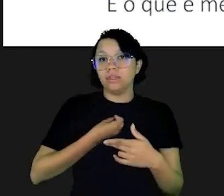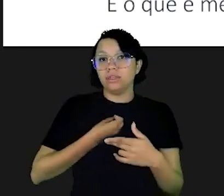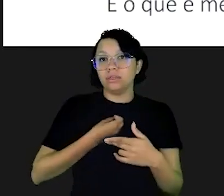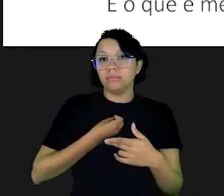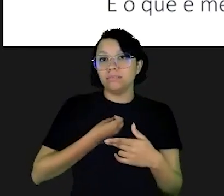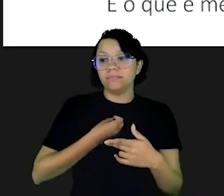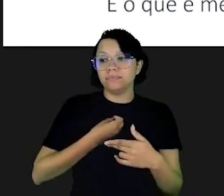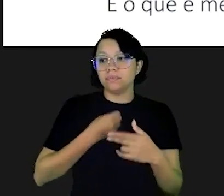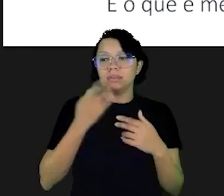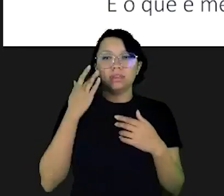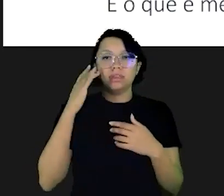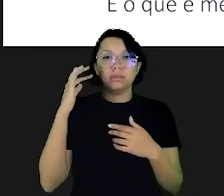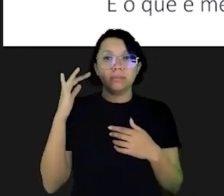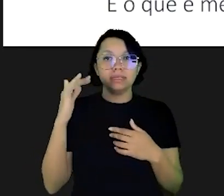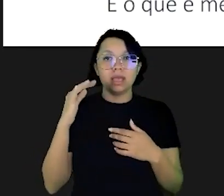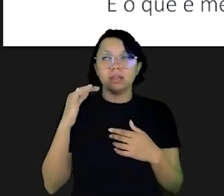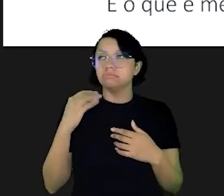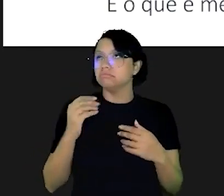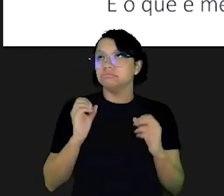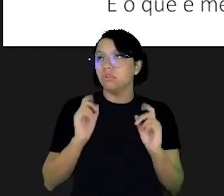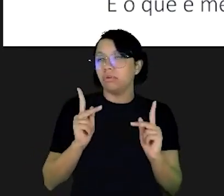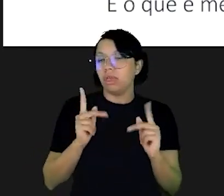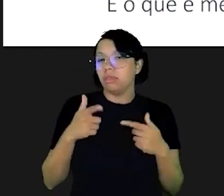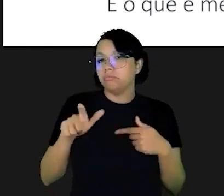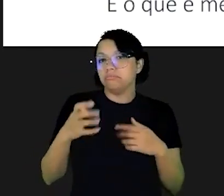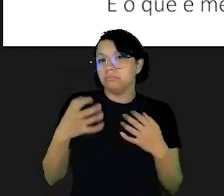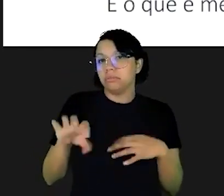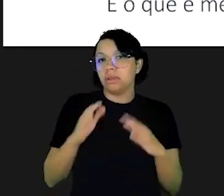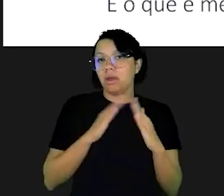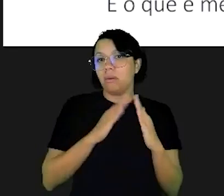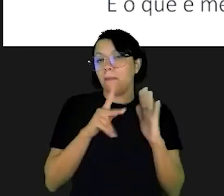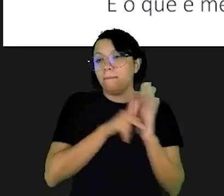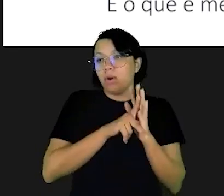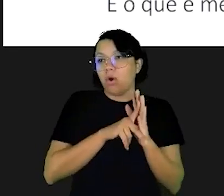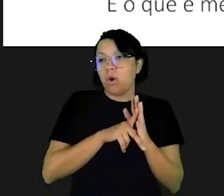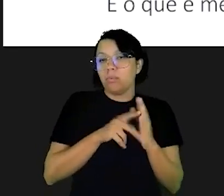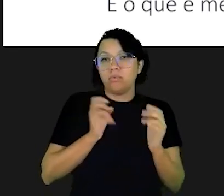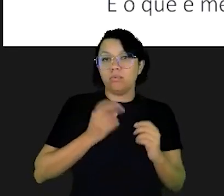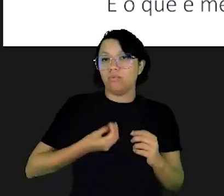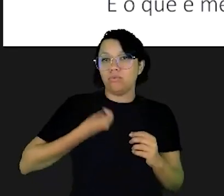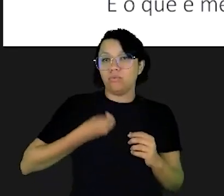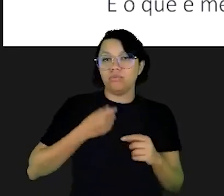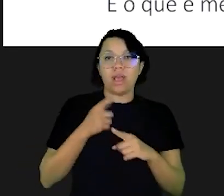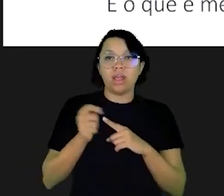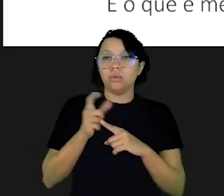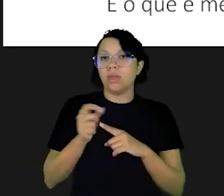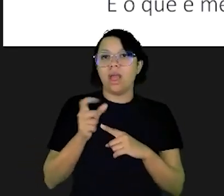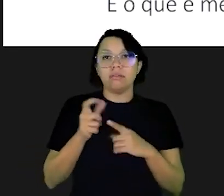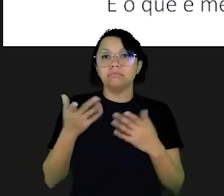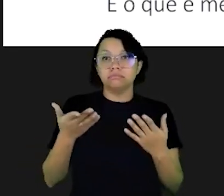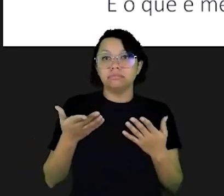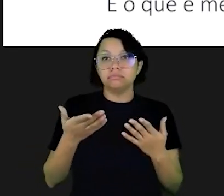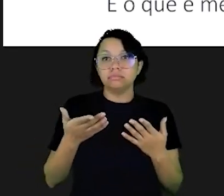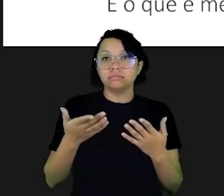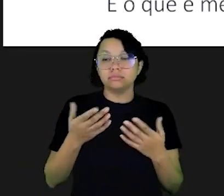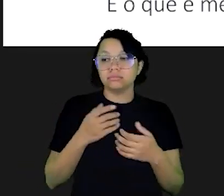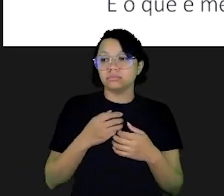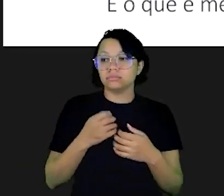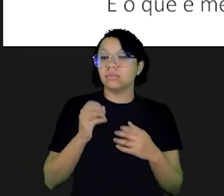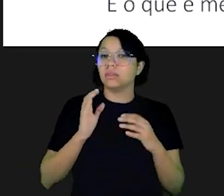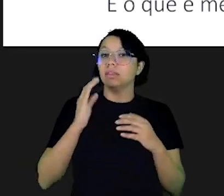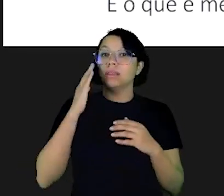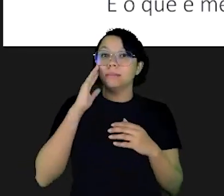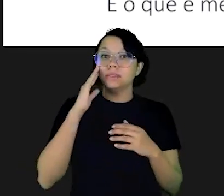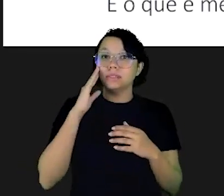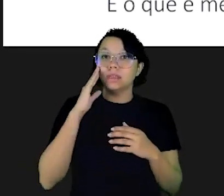coisa da sua vida e se contentar com nunca ter um imóvel e sempre viver de aluguel pode ser uma opção válida contanto que você tenha